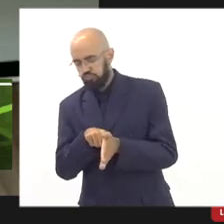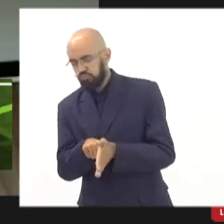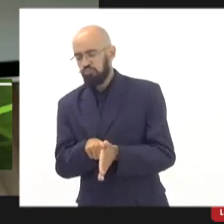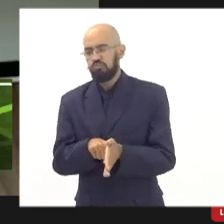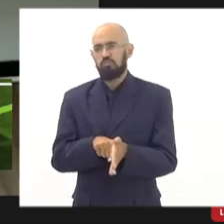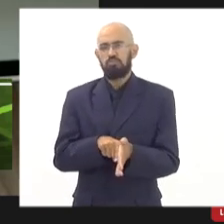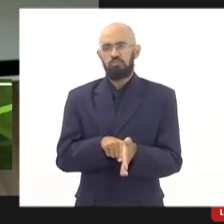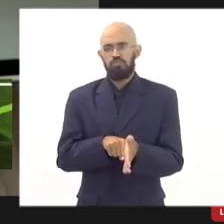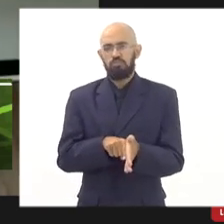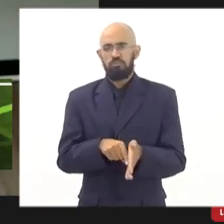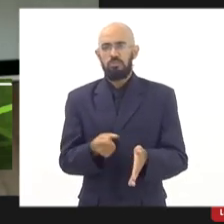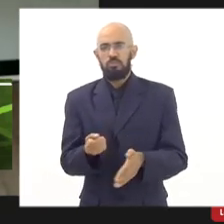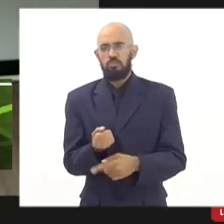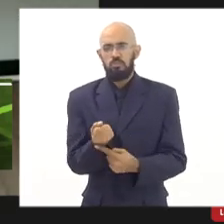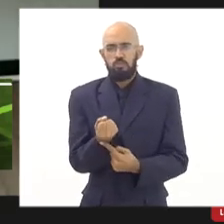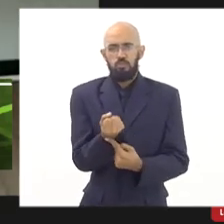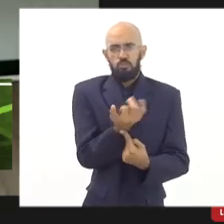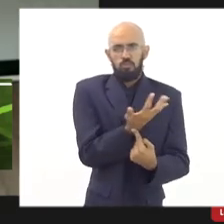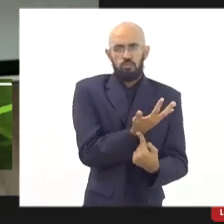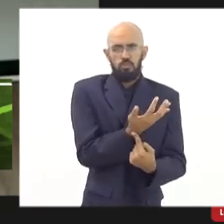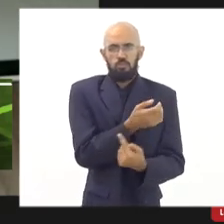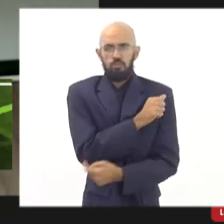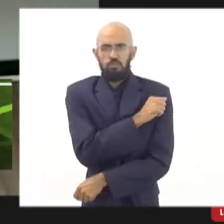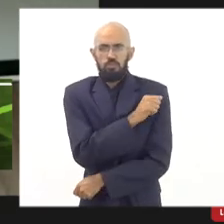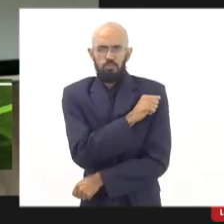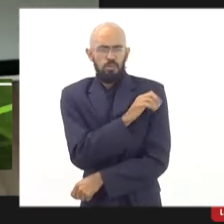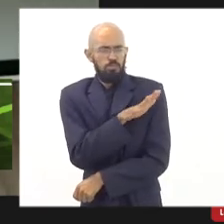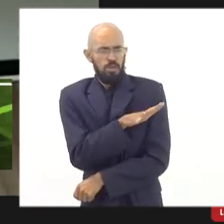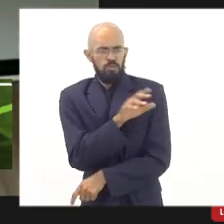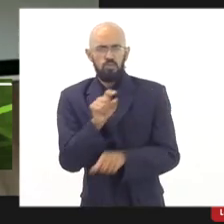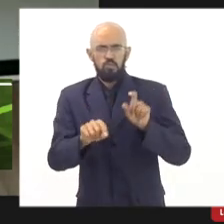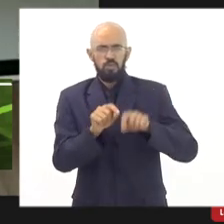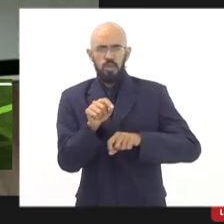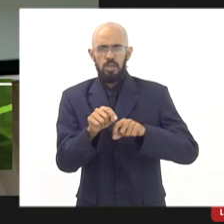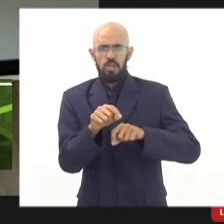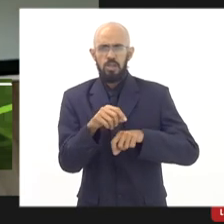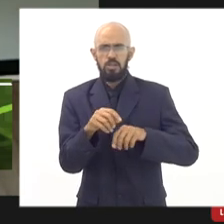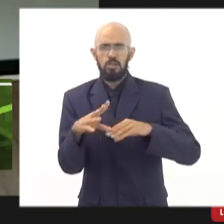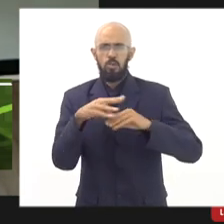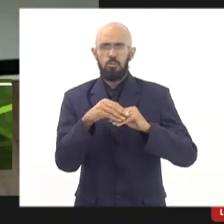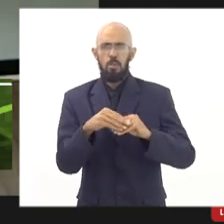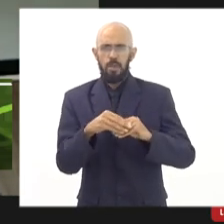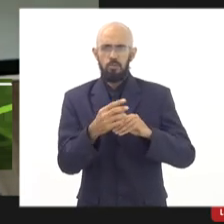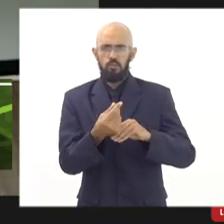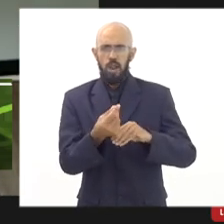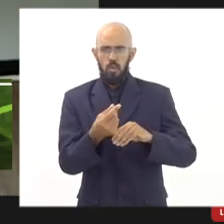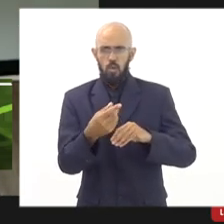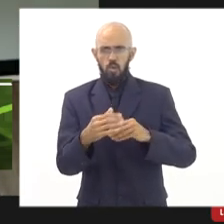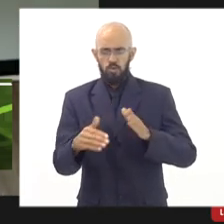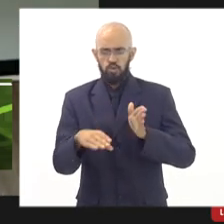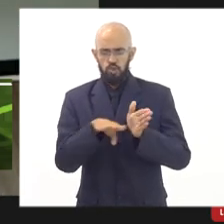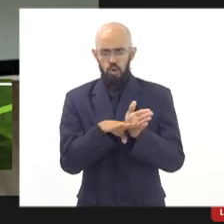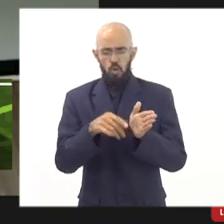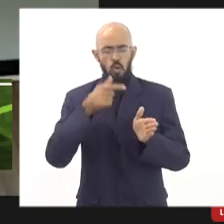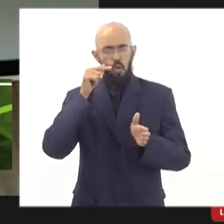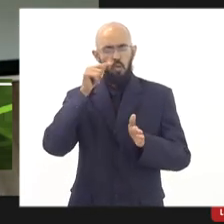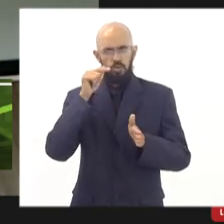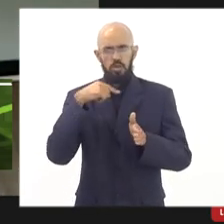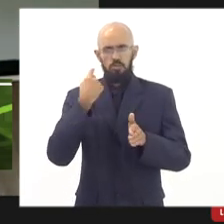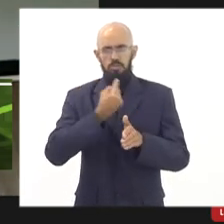pelo número de alunos, só que os aumentos que foram, chegaram para nós ontem,